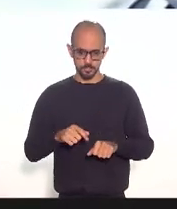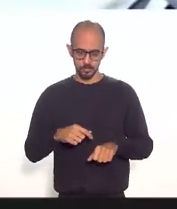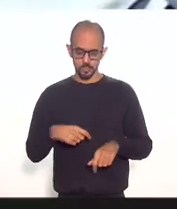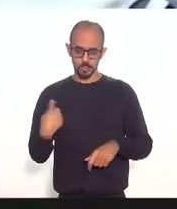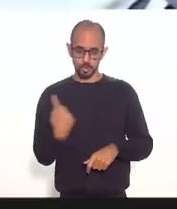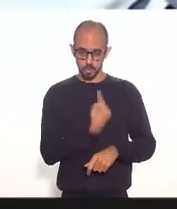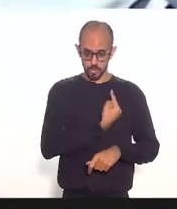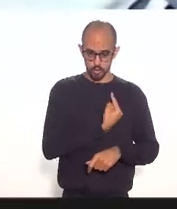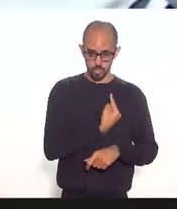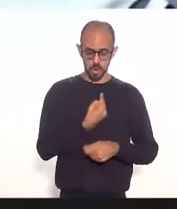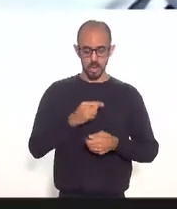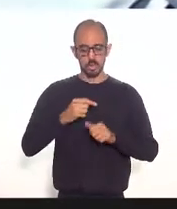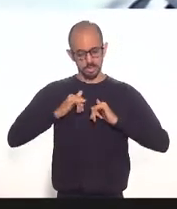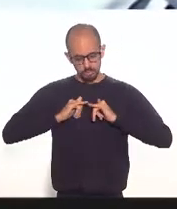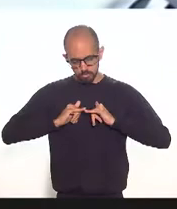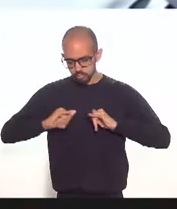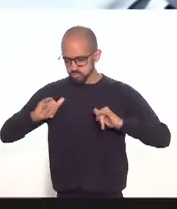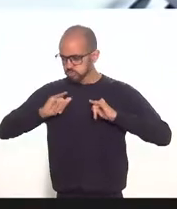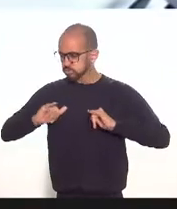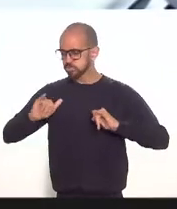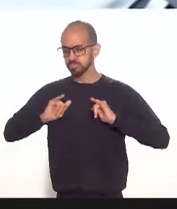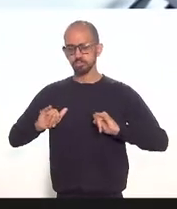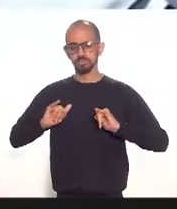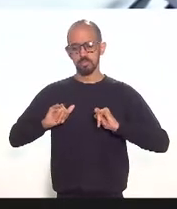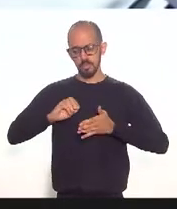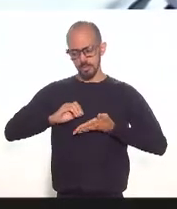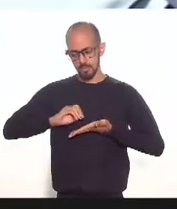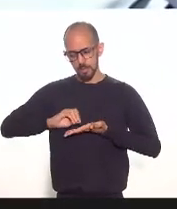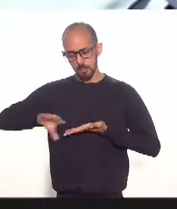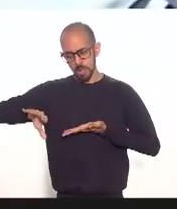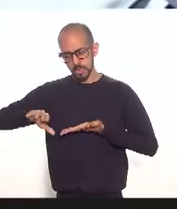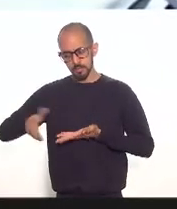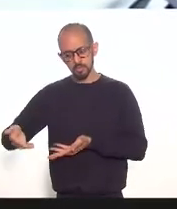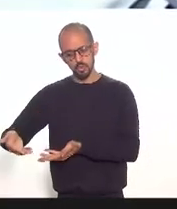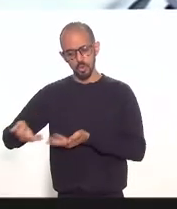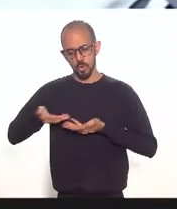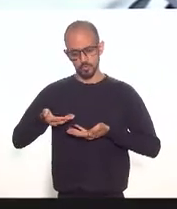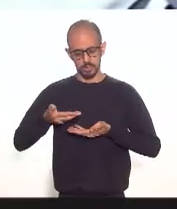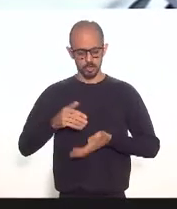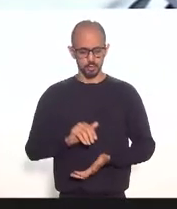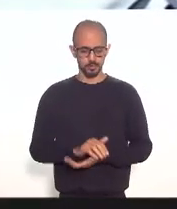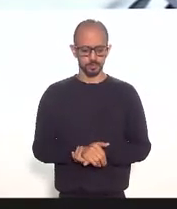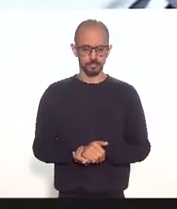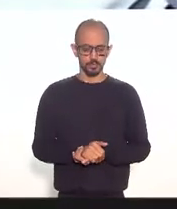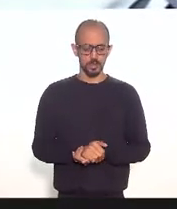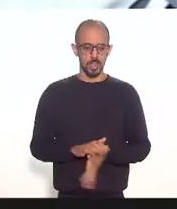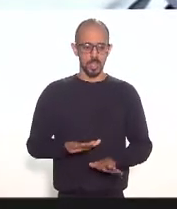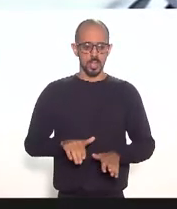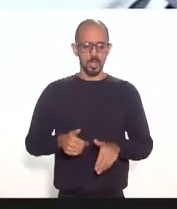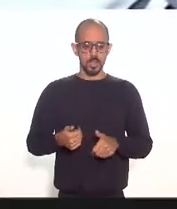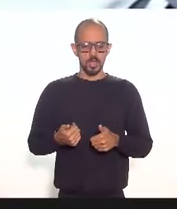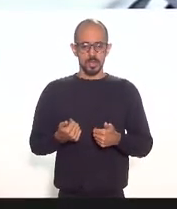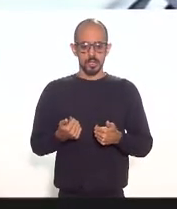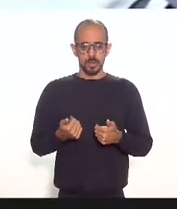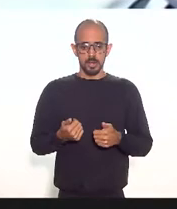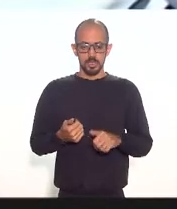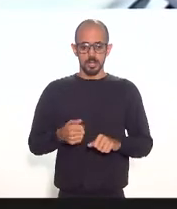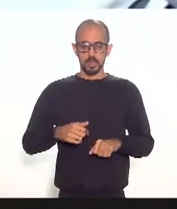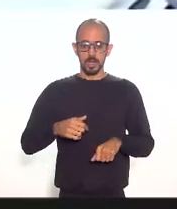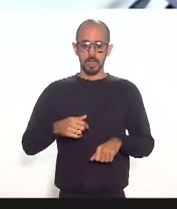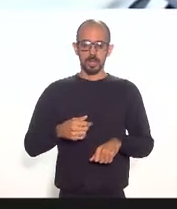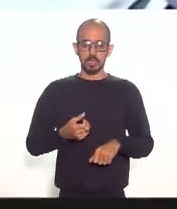encaminhamos o convite, quase 16